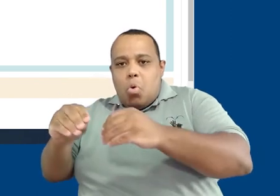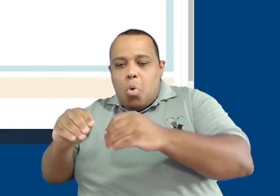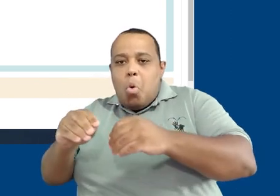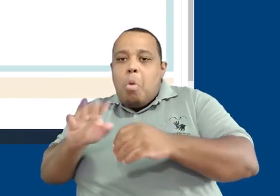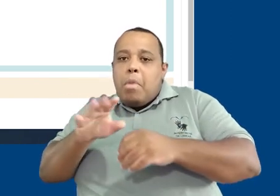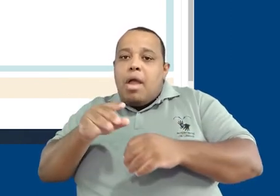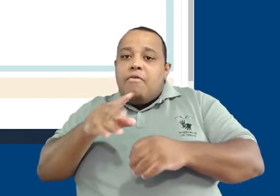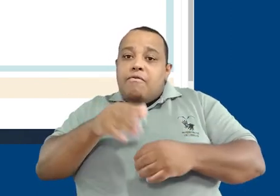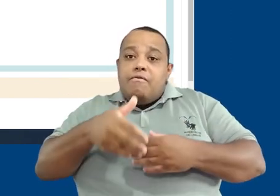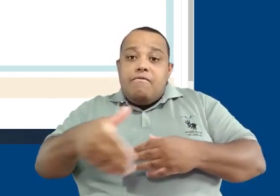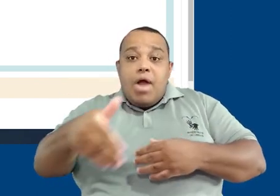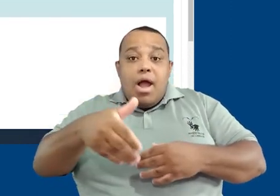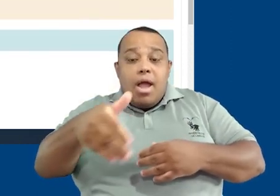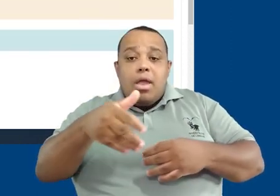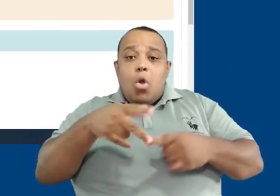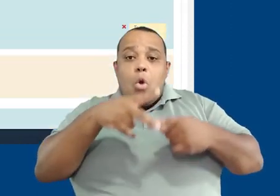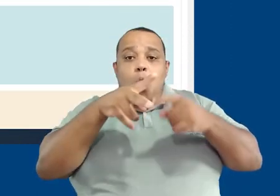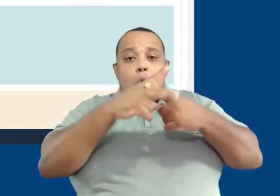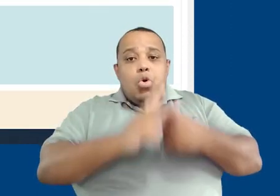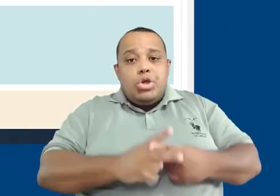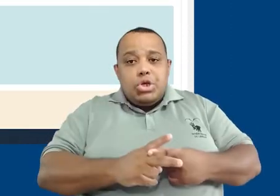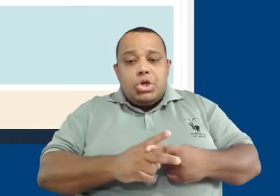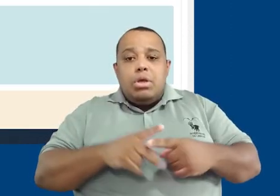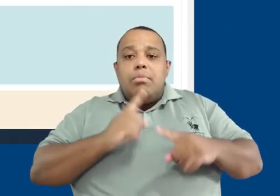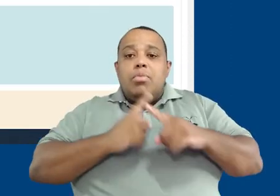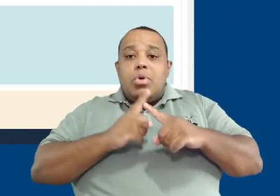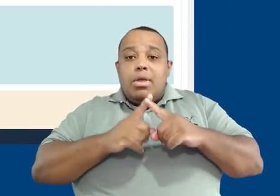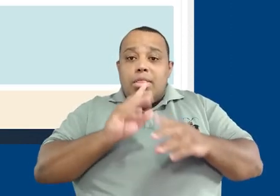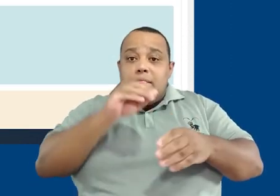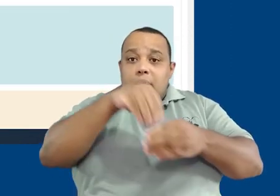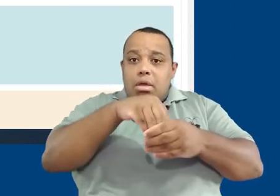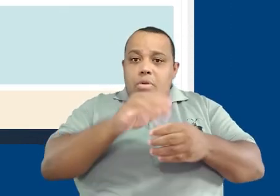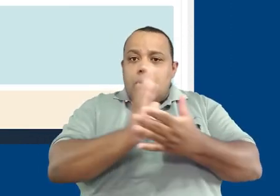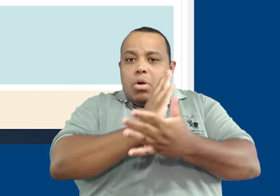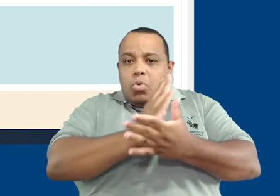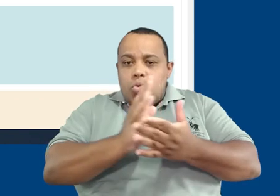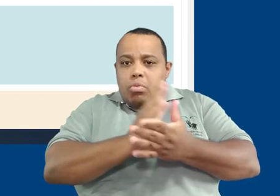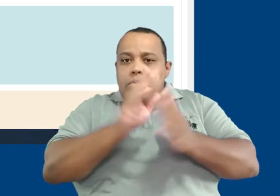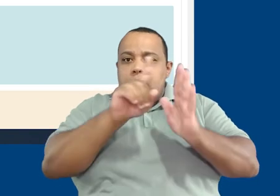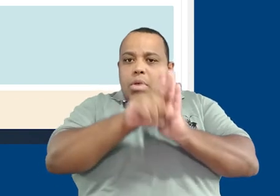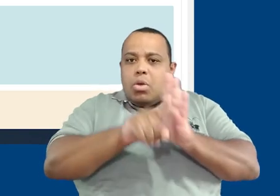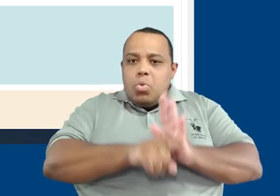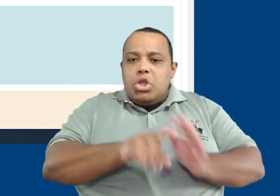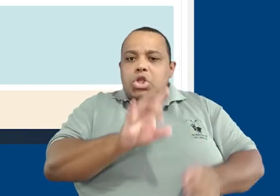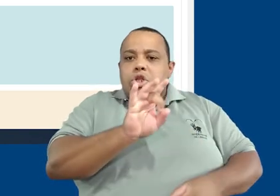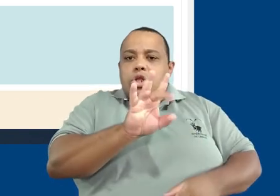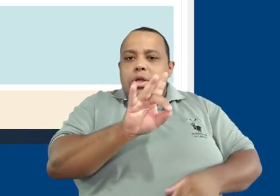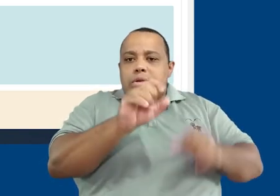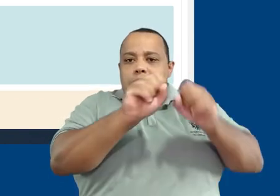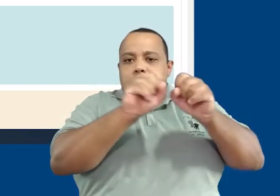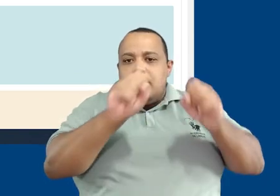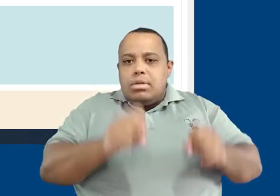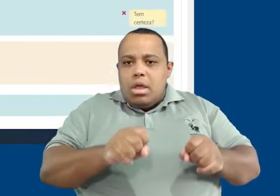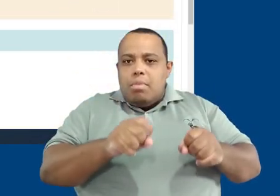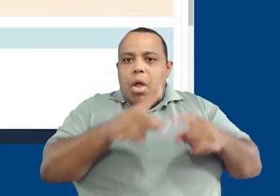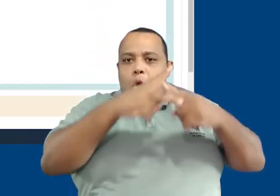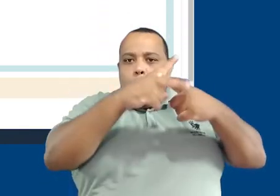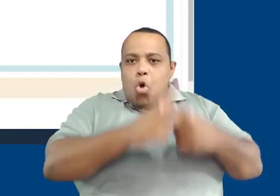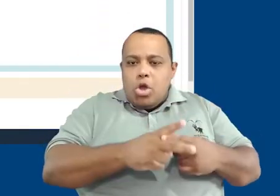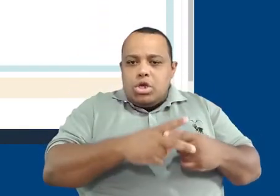questão, que é o corrigiremos em breve. Porque algumas questões do questionário podem ser corrigidas pelo próprio sistema.